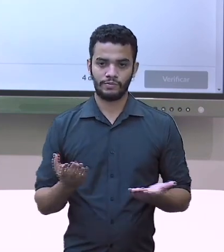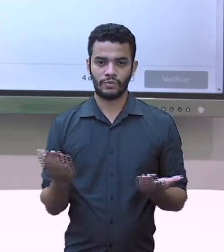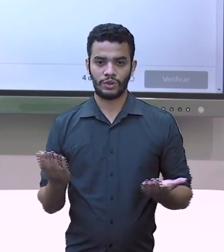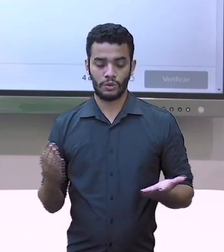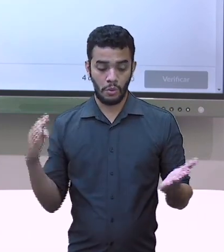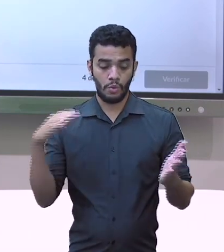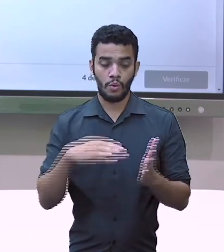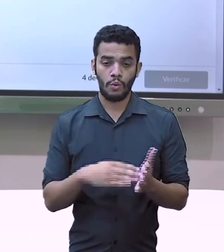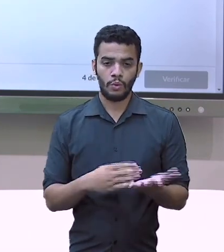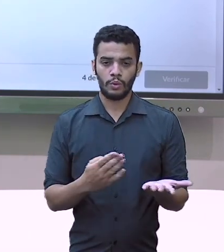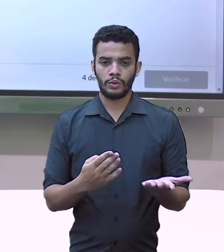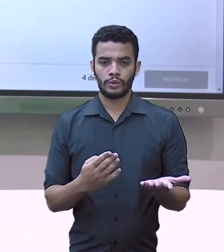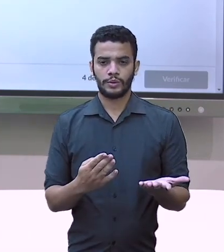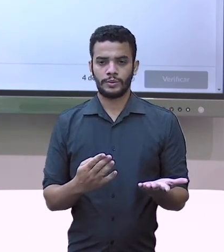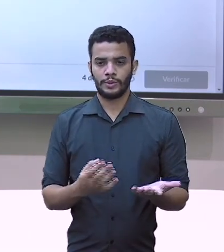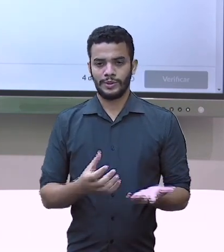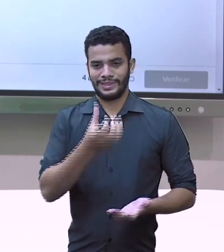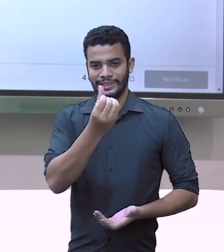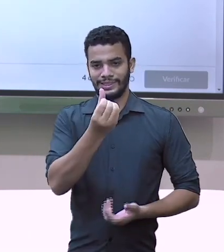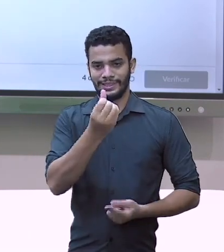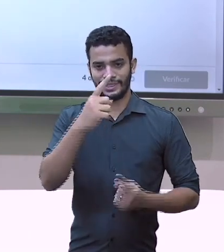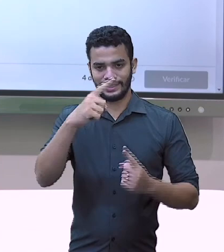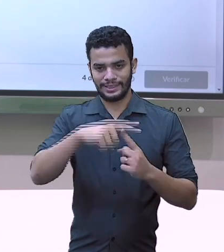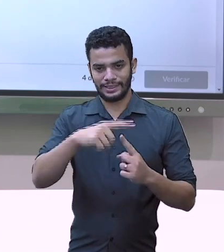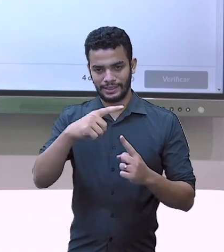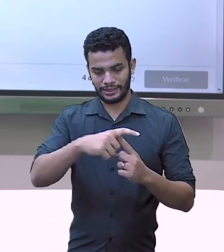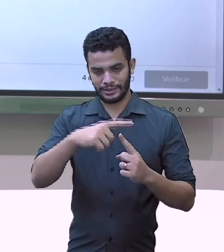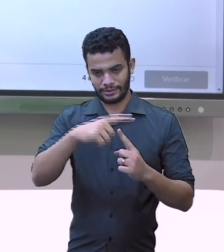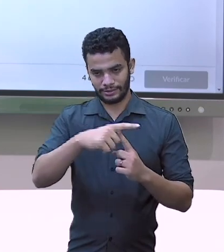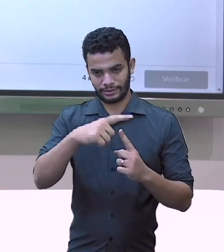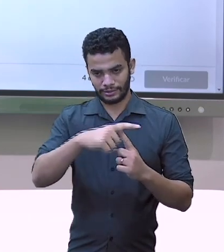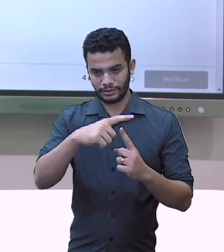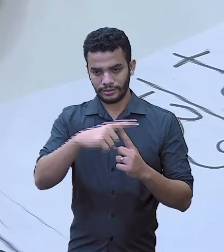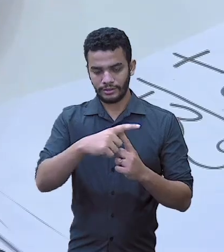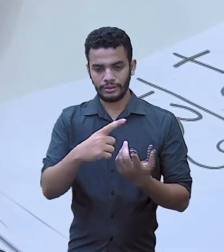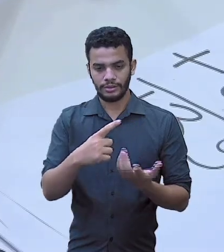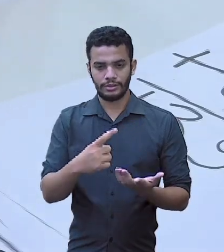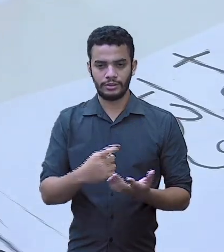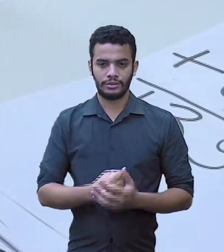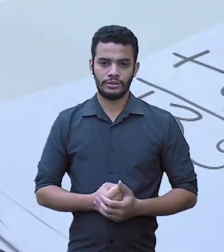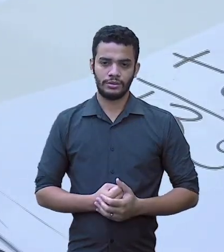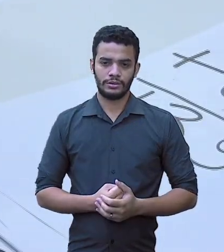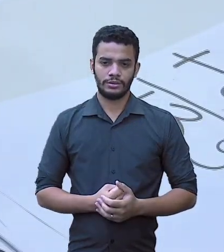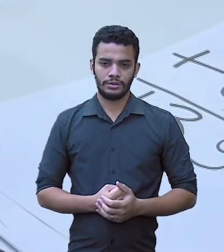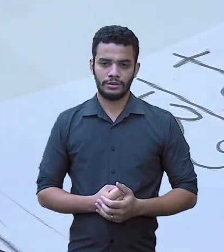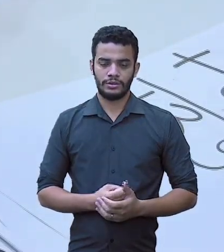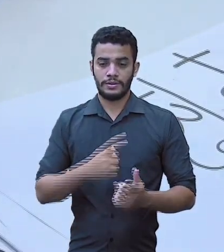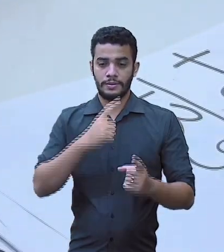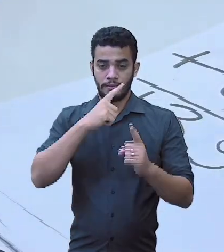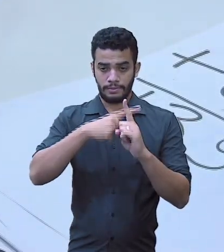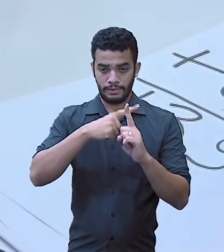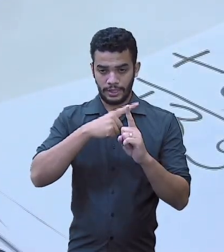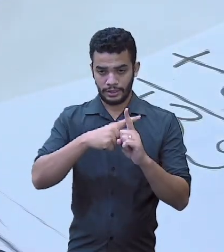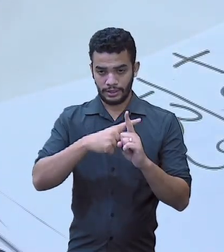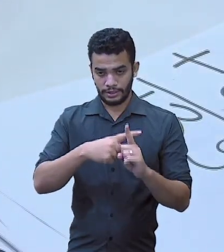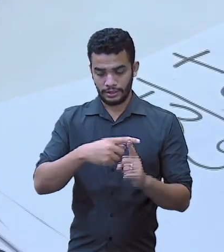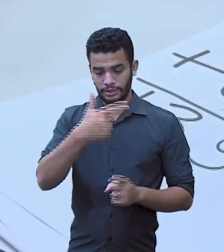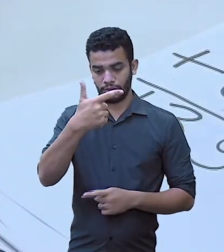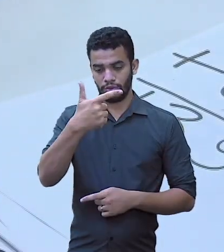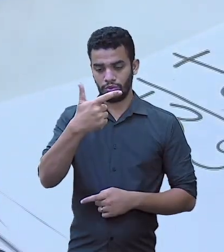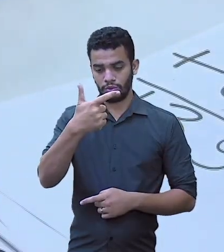6 inteiros, mais 2